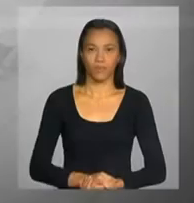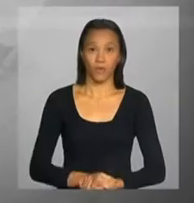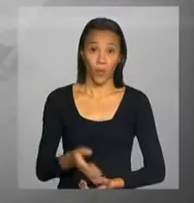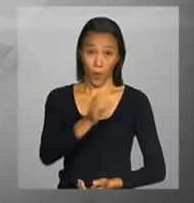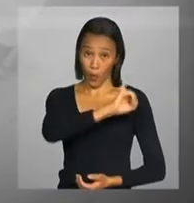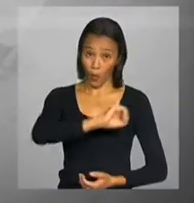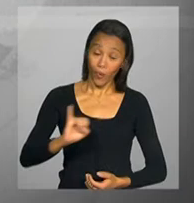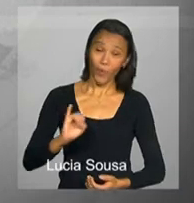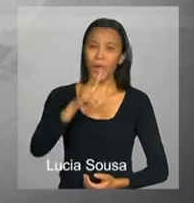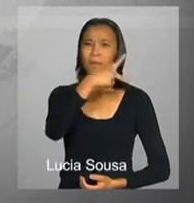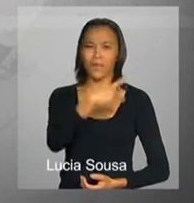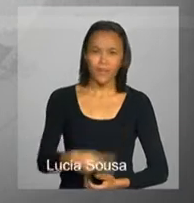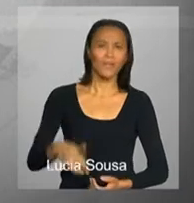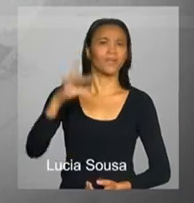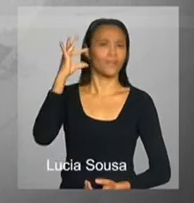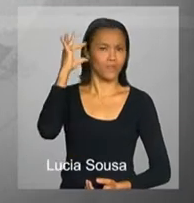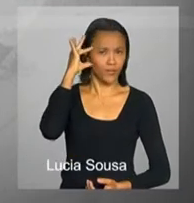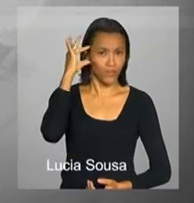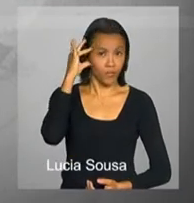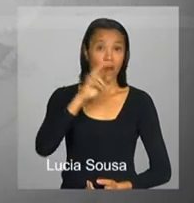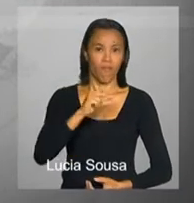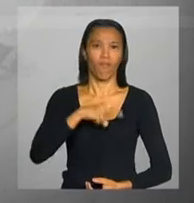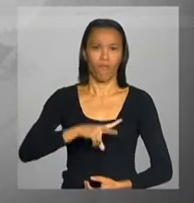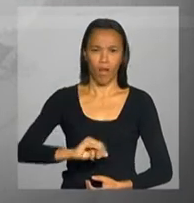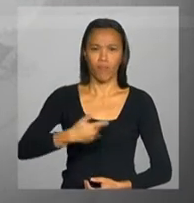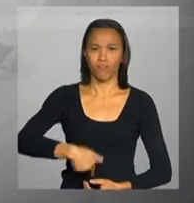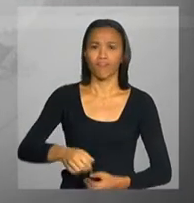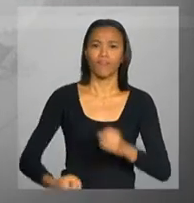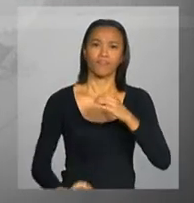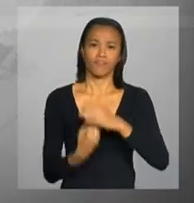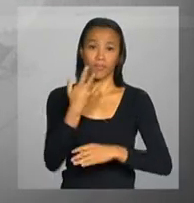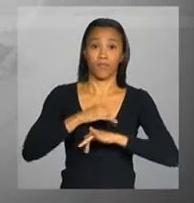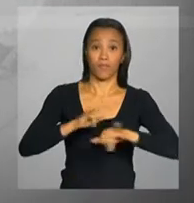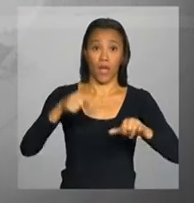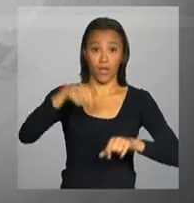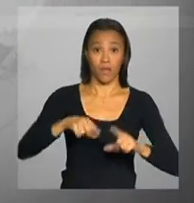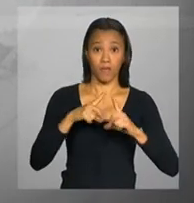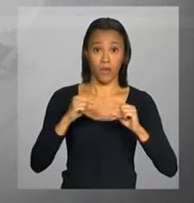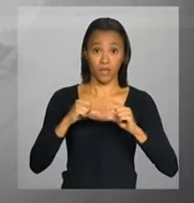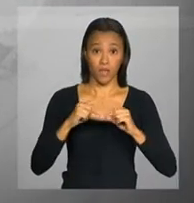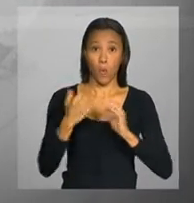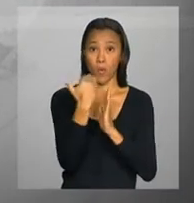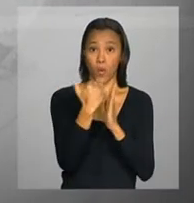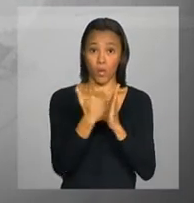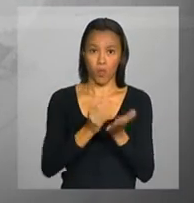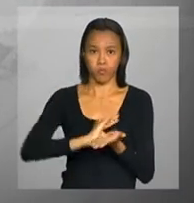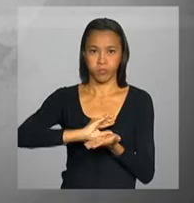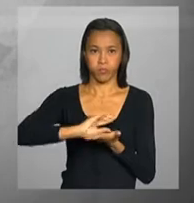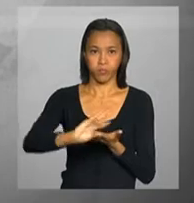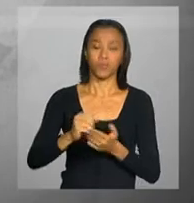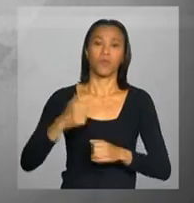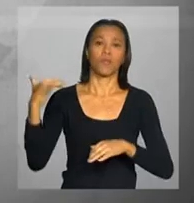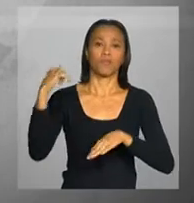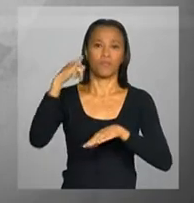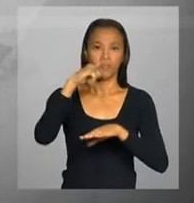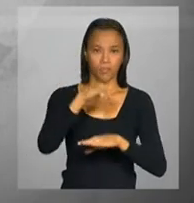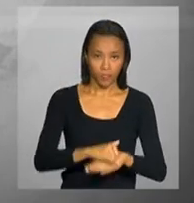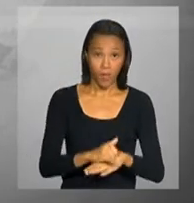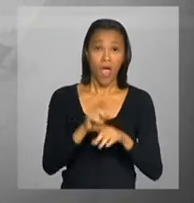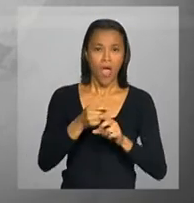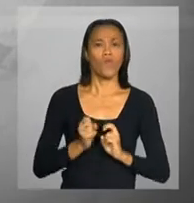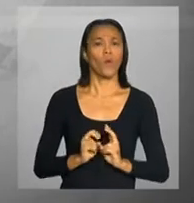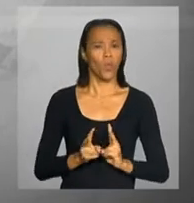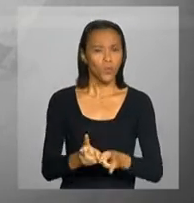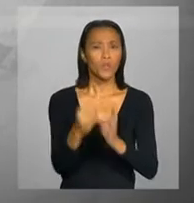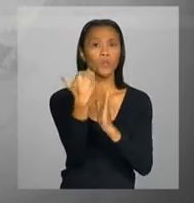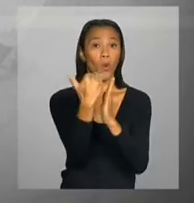Olá, a presidenta Dilma Rousseff vai lançar daqui a pouco em Brasília o programa de investimentos em aeroportos. É uma